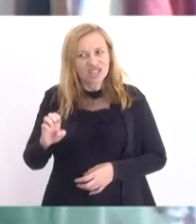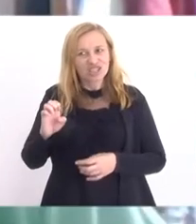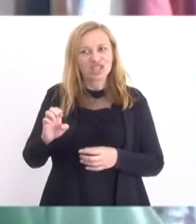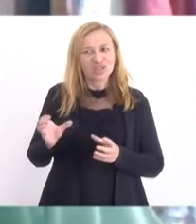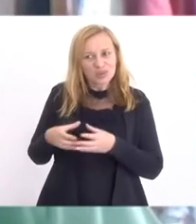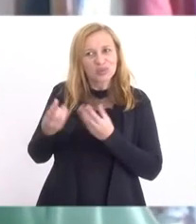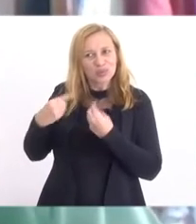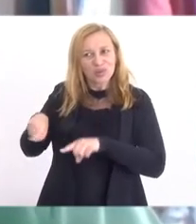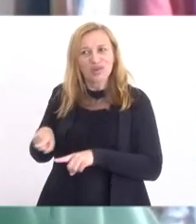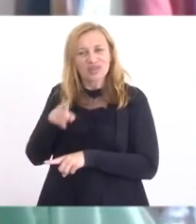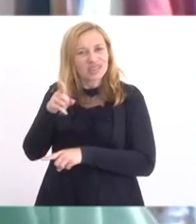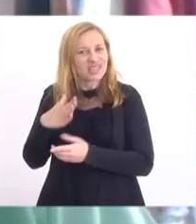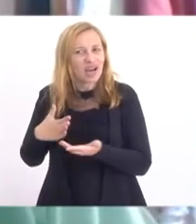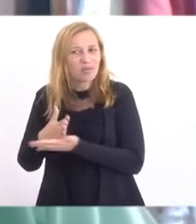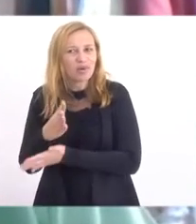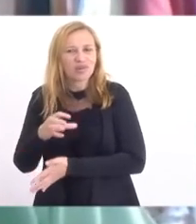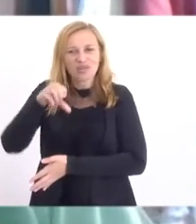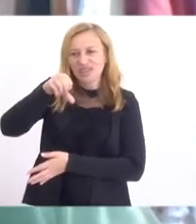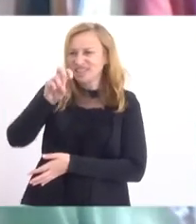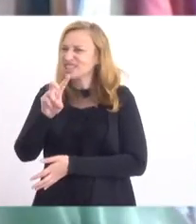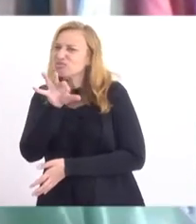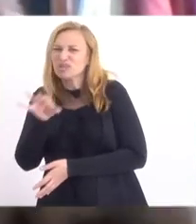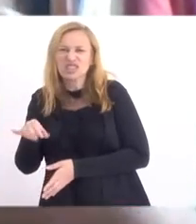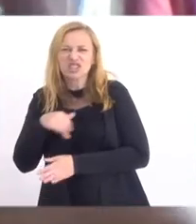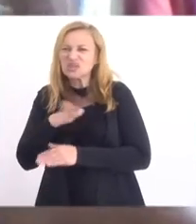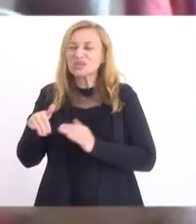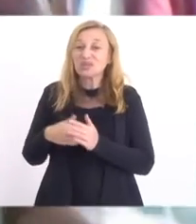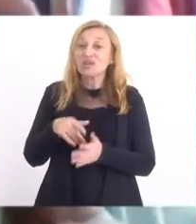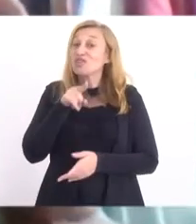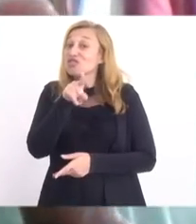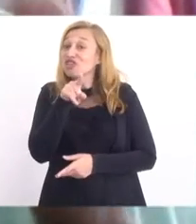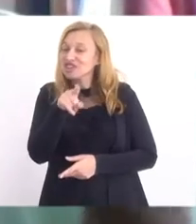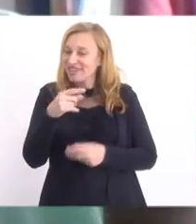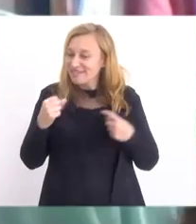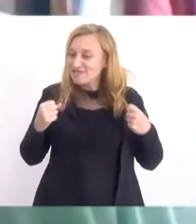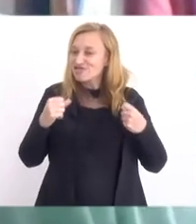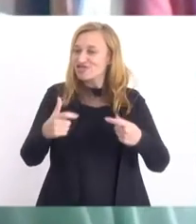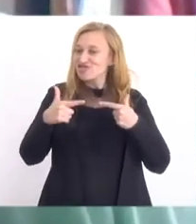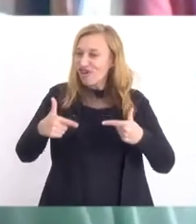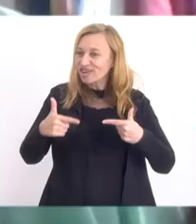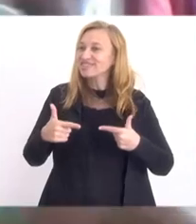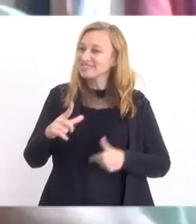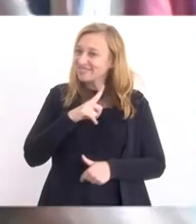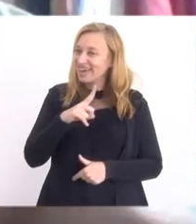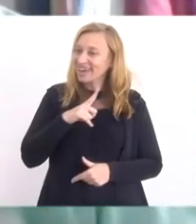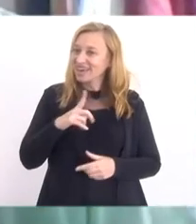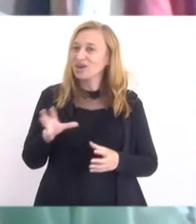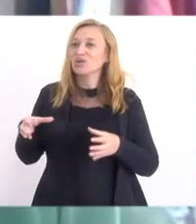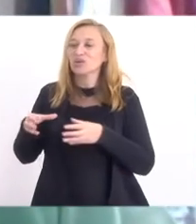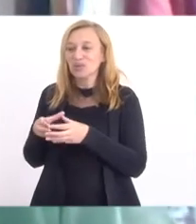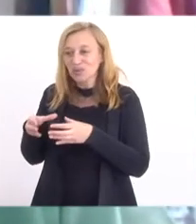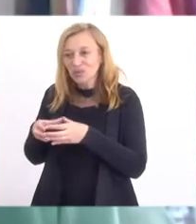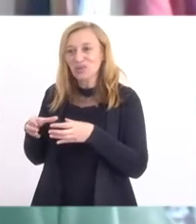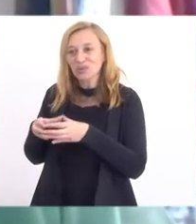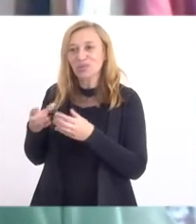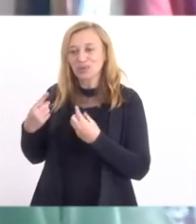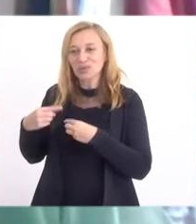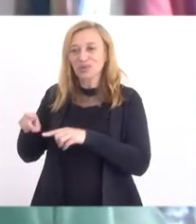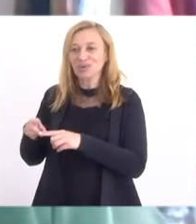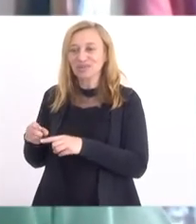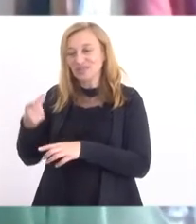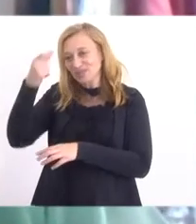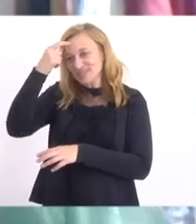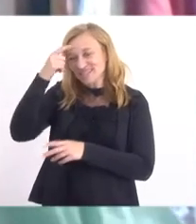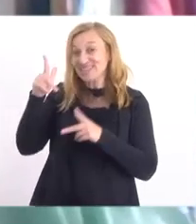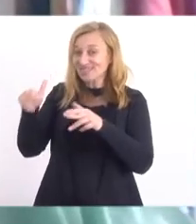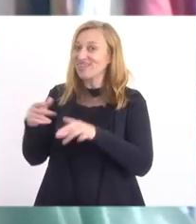E você consegue aprovar 95% de tudo. Você tem muita sorte de ter uma oposição tão consciente, boazinha, como nós